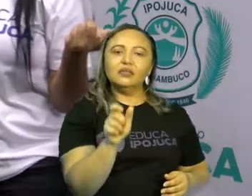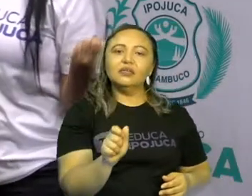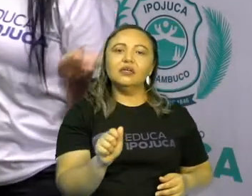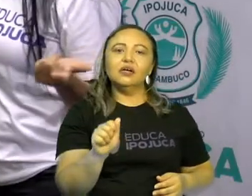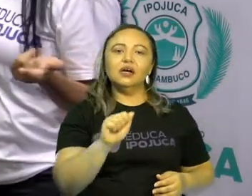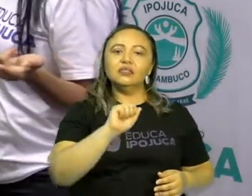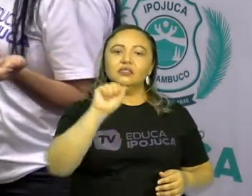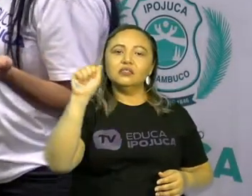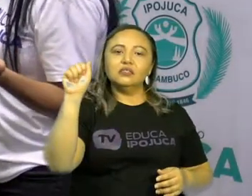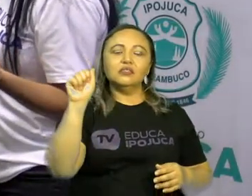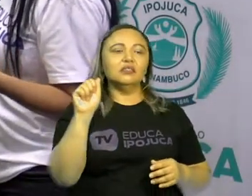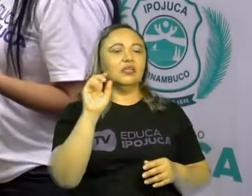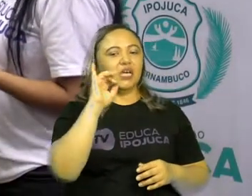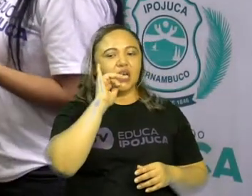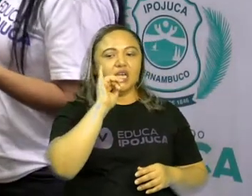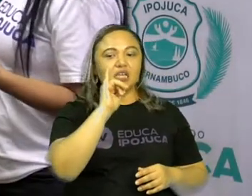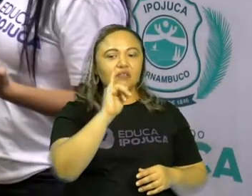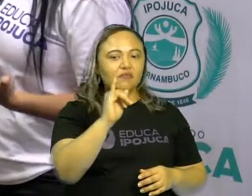Vamos lá?